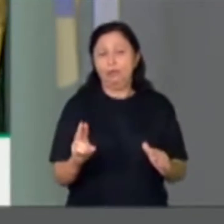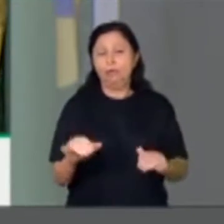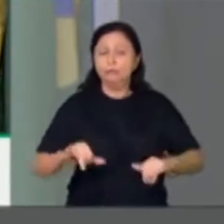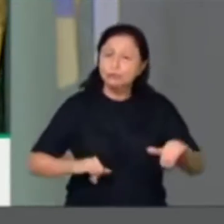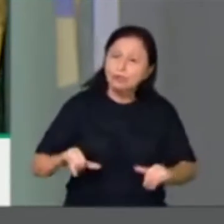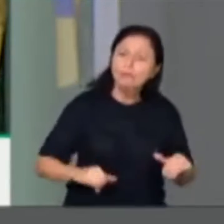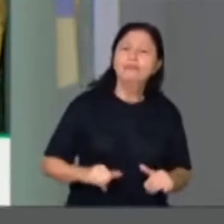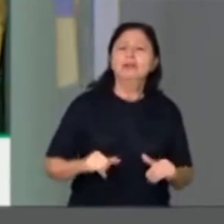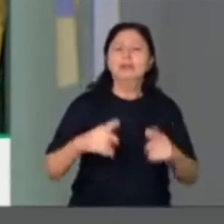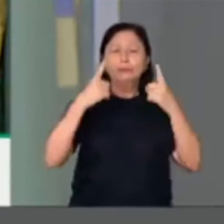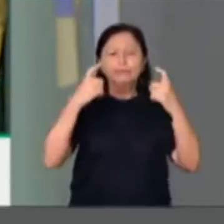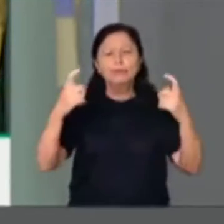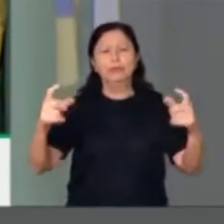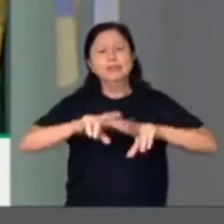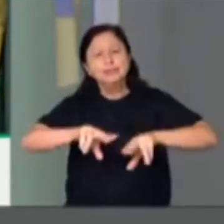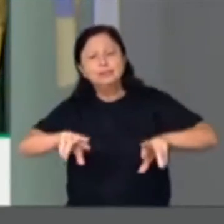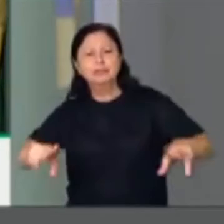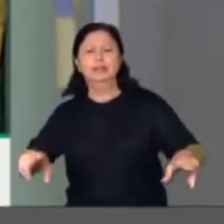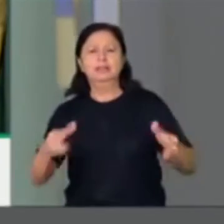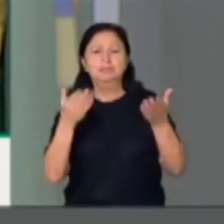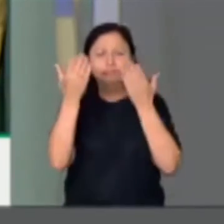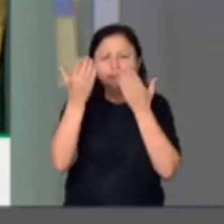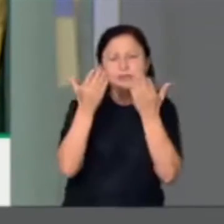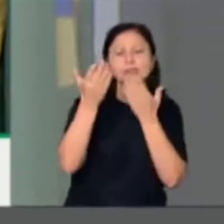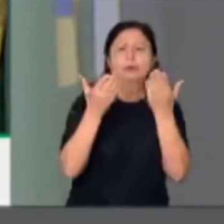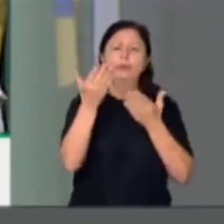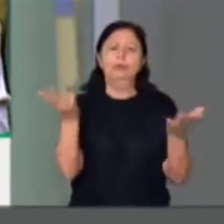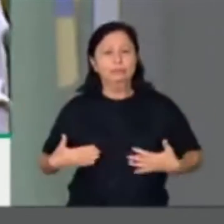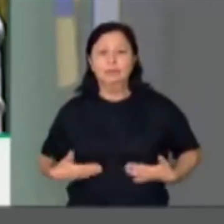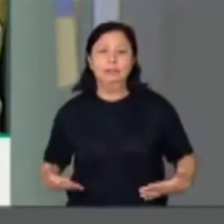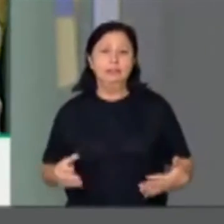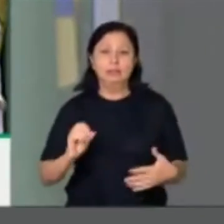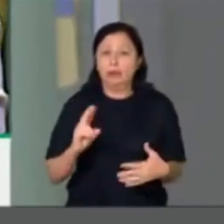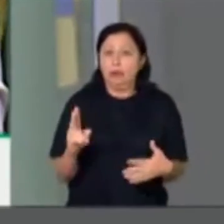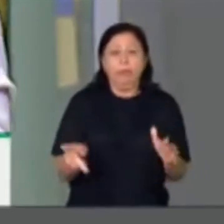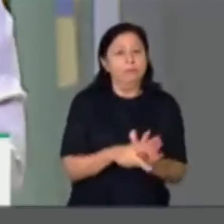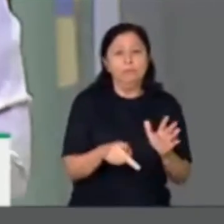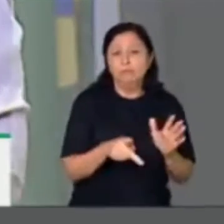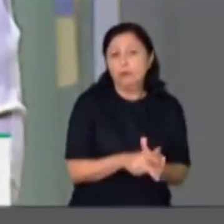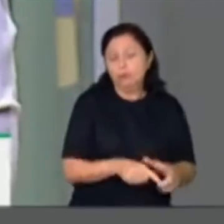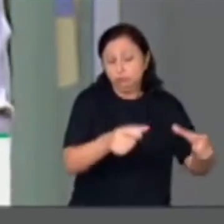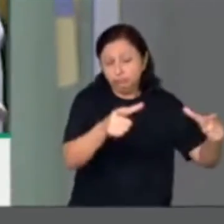violência psicológica ou violência patrimonial. precisamos e devemos continuar lutando por cada um e cada uma.